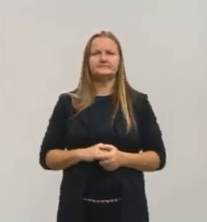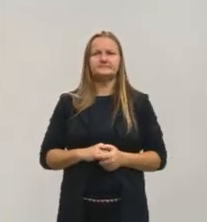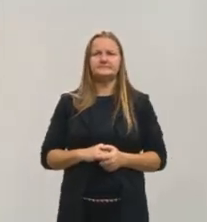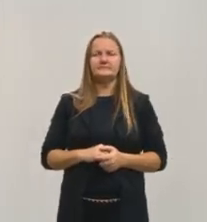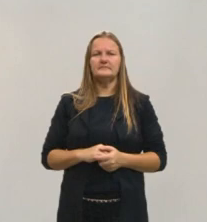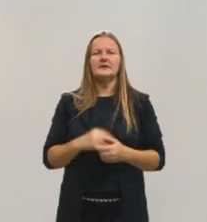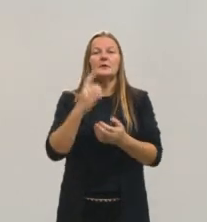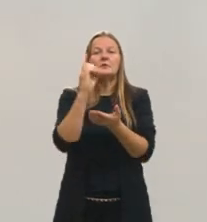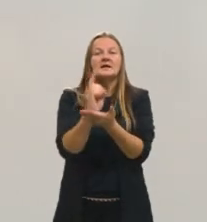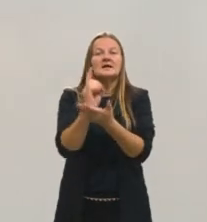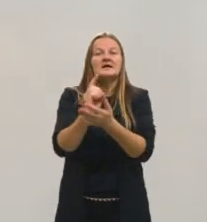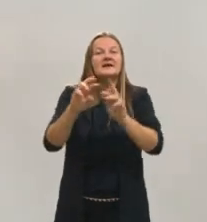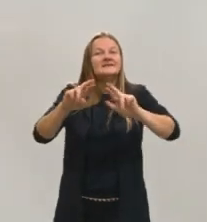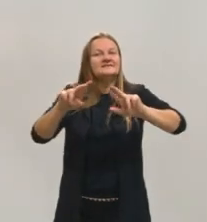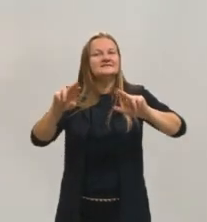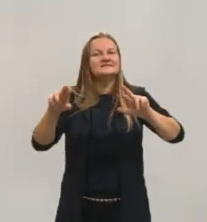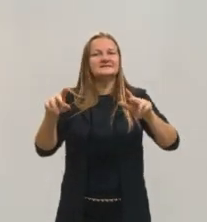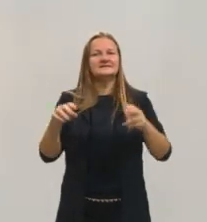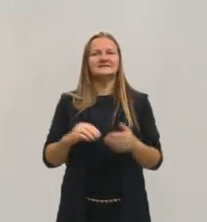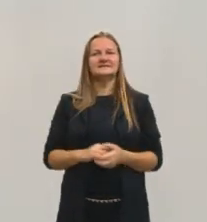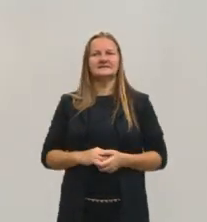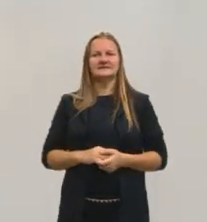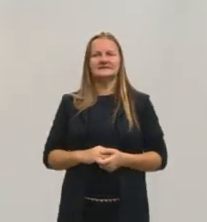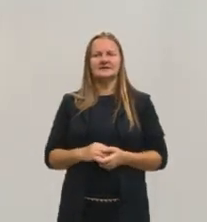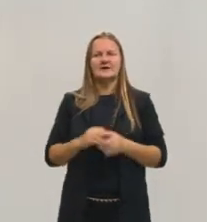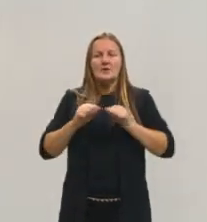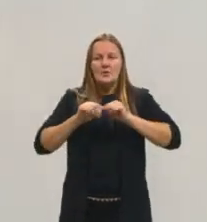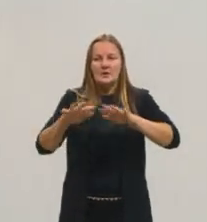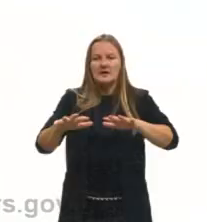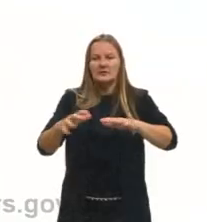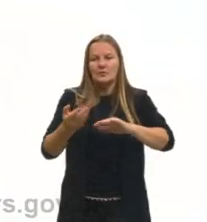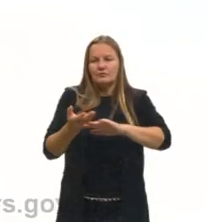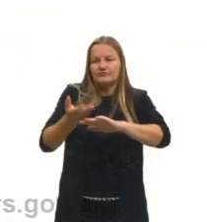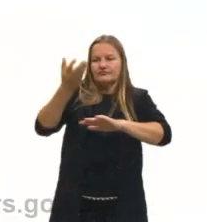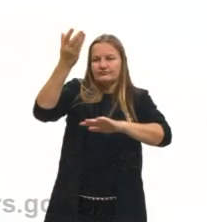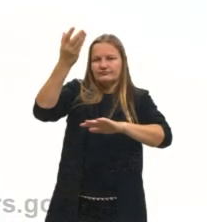densidade, né? E o que é líquido para cima.